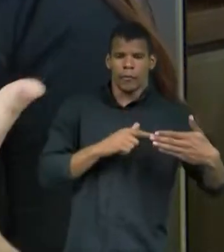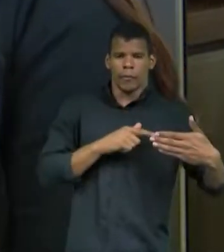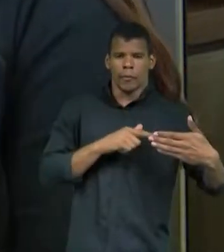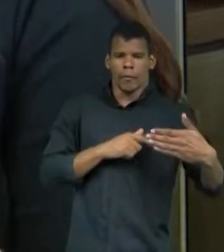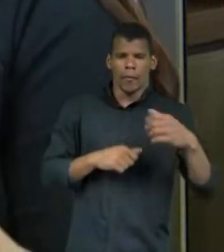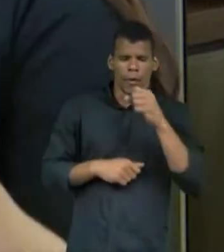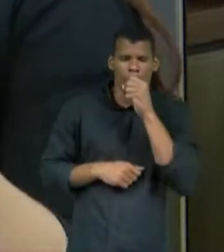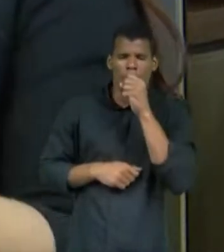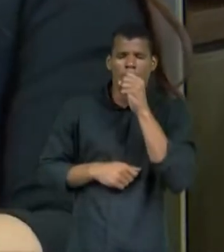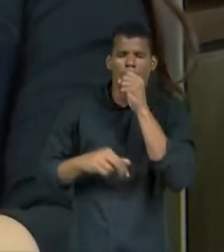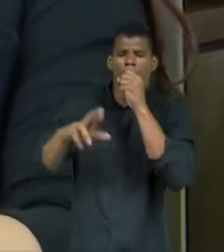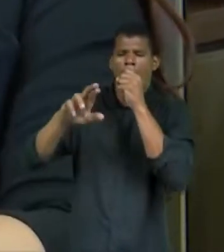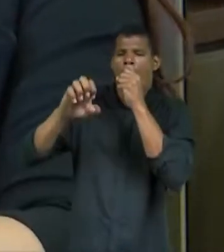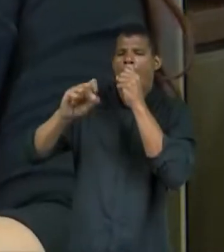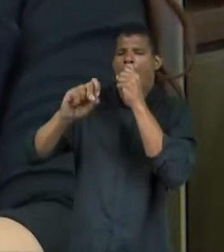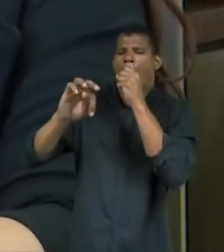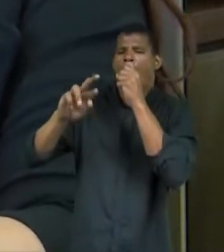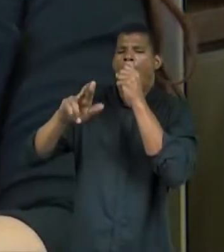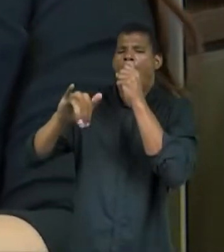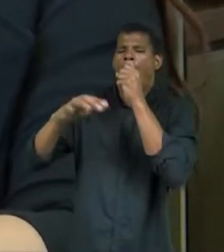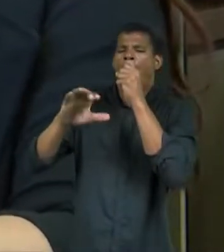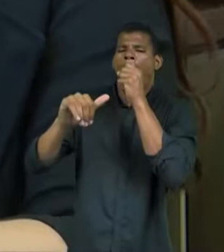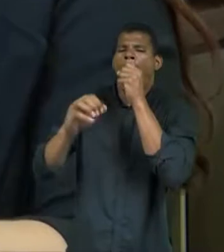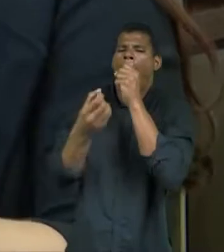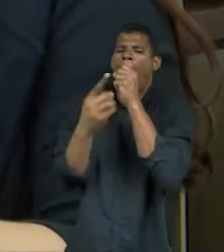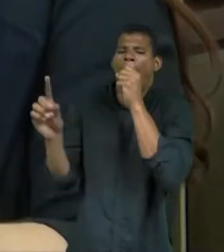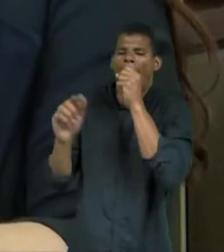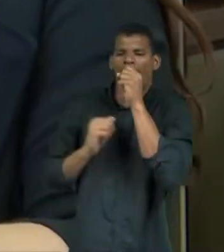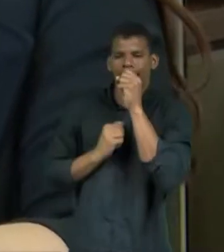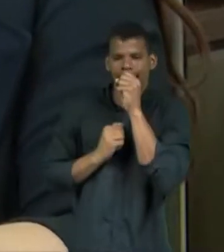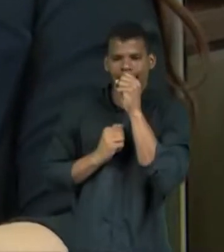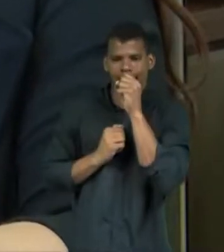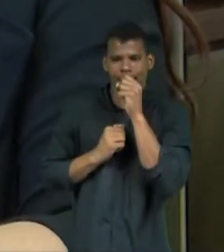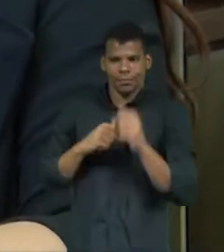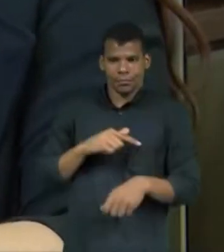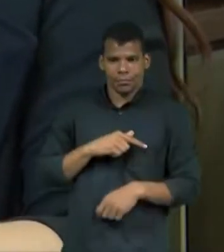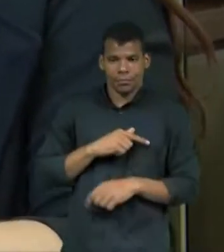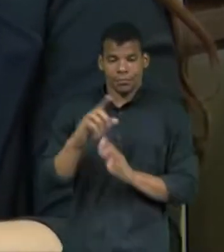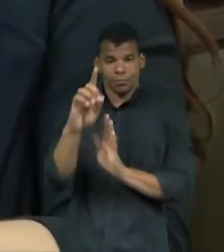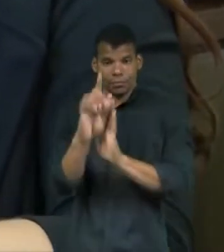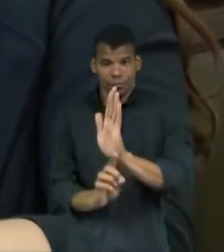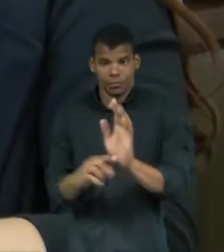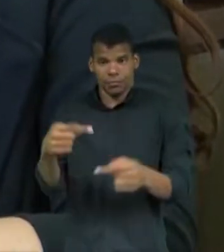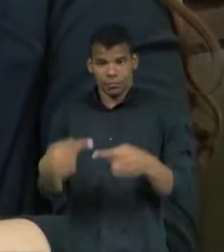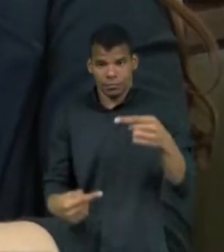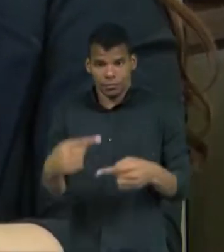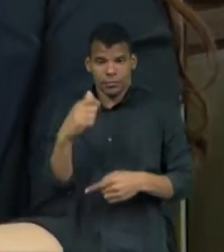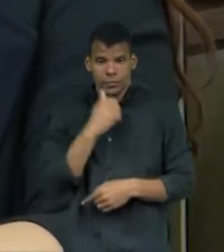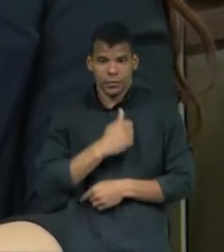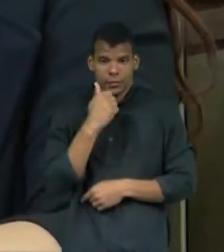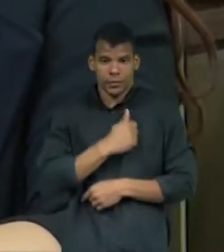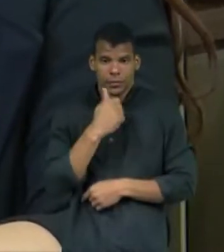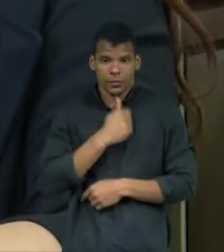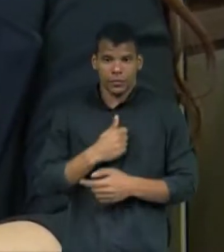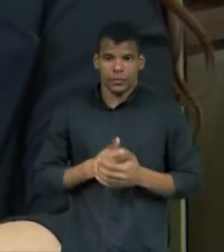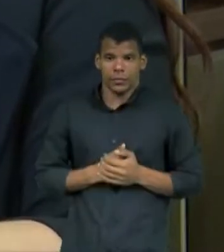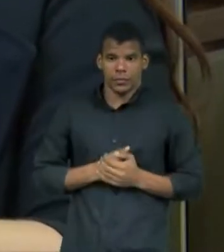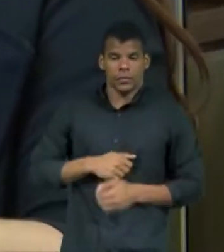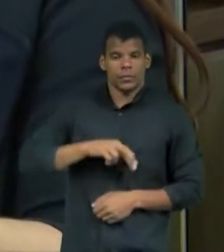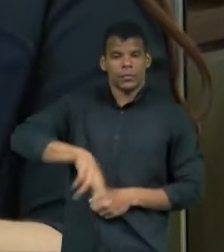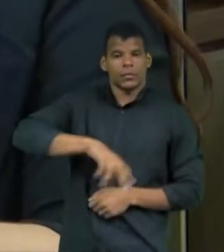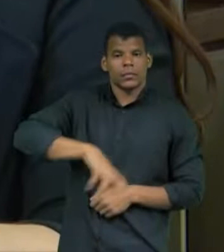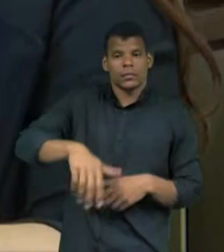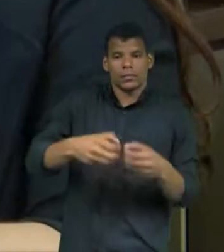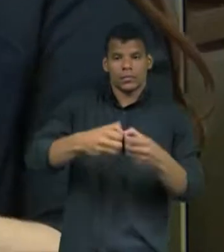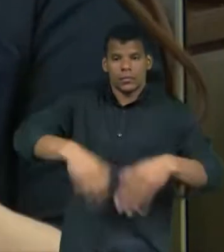restrição de reconhecer que existem esses direitos políticos das mulheres, que afetam não só as candidatas que